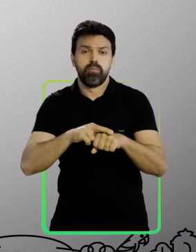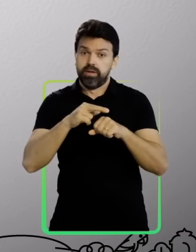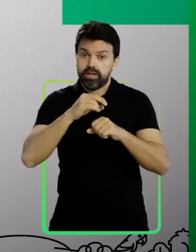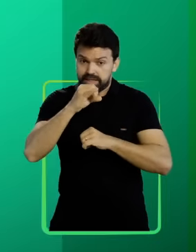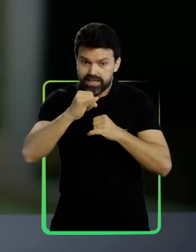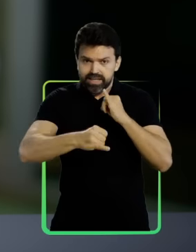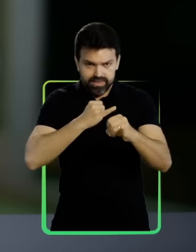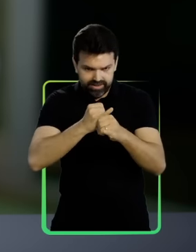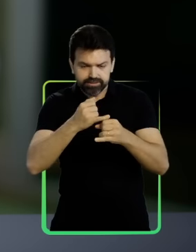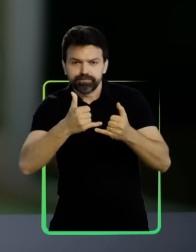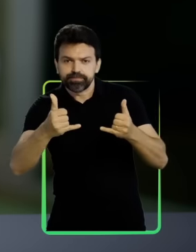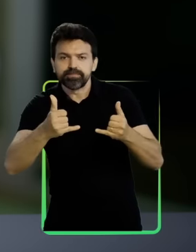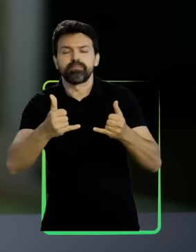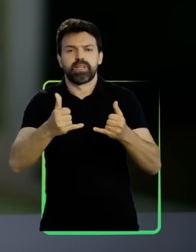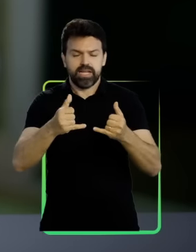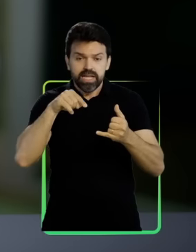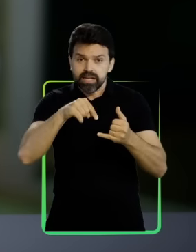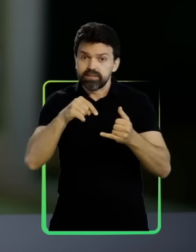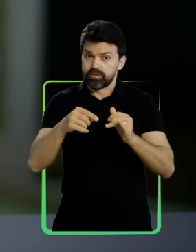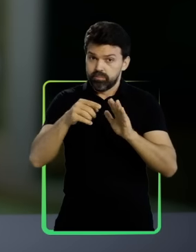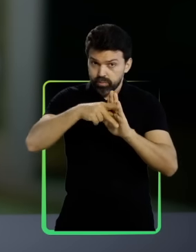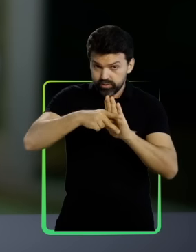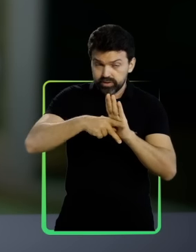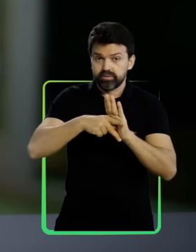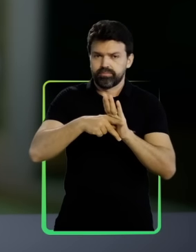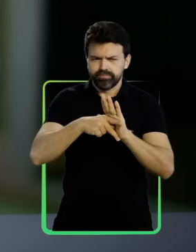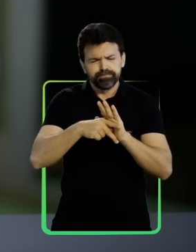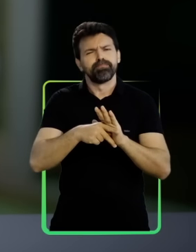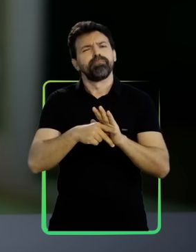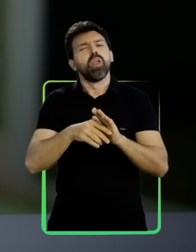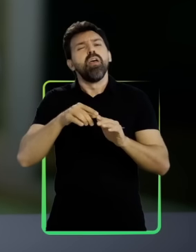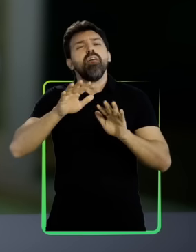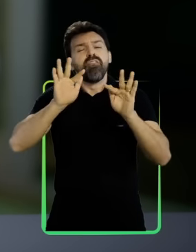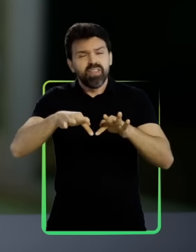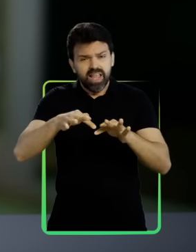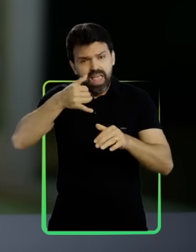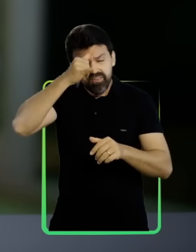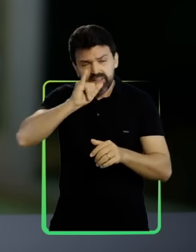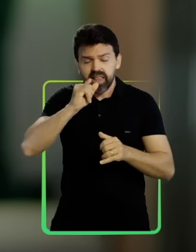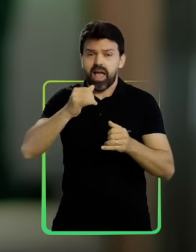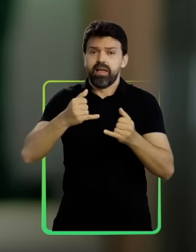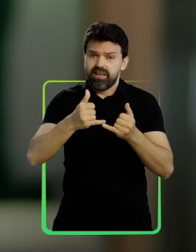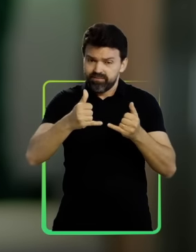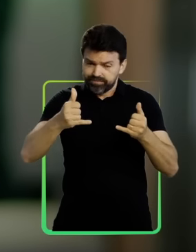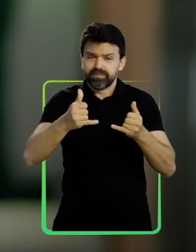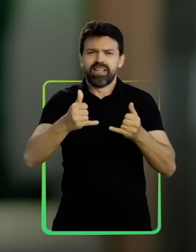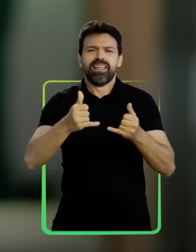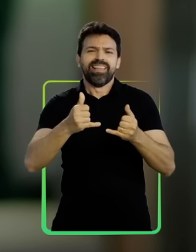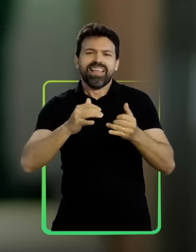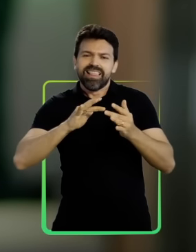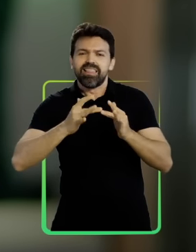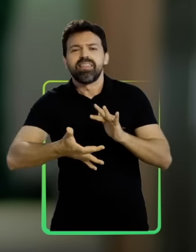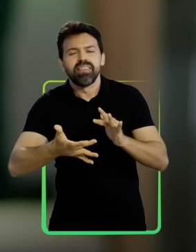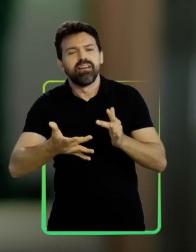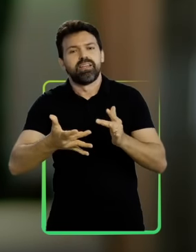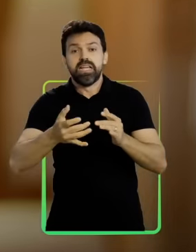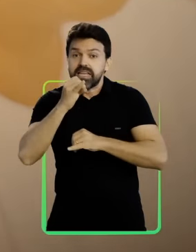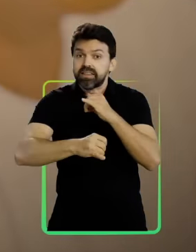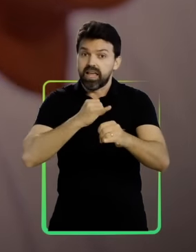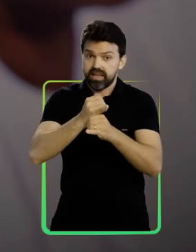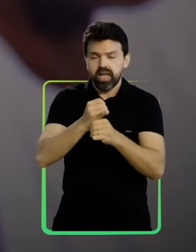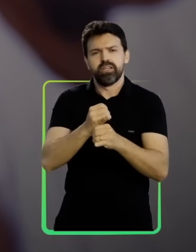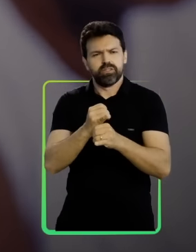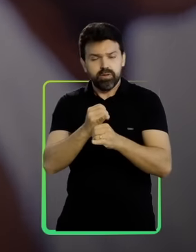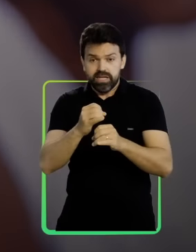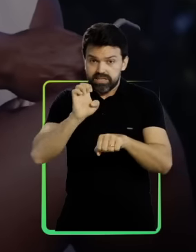Ligada. O programa Roraima Ligada é o fim da fibra de papel. Internet pra todo o estado.